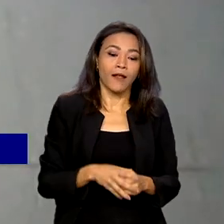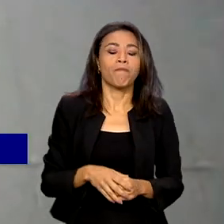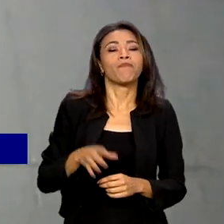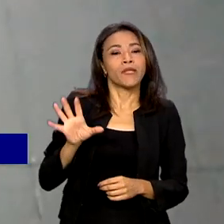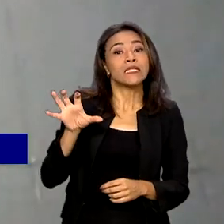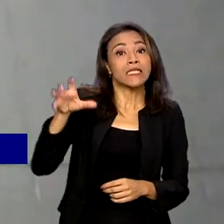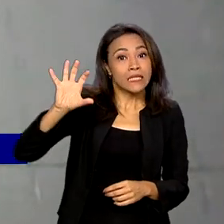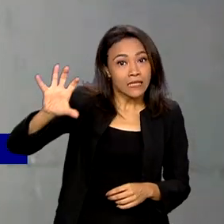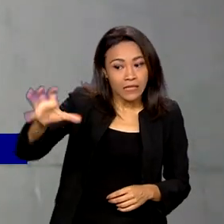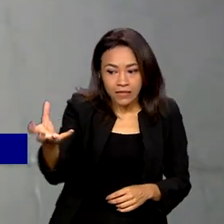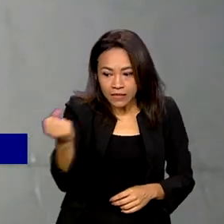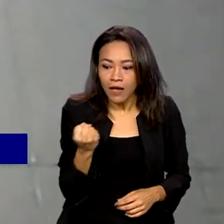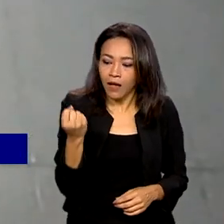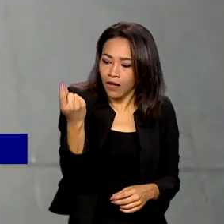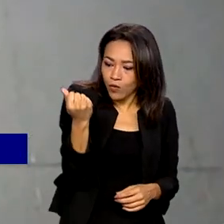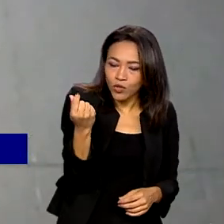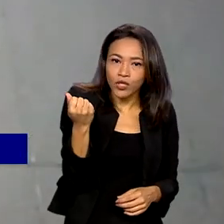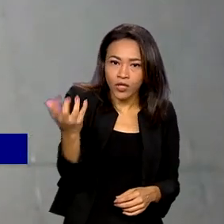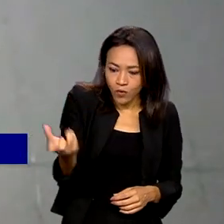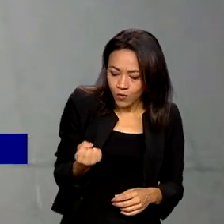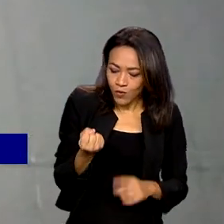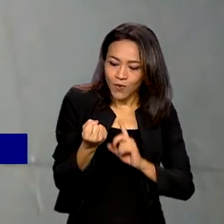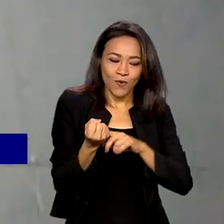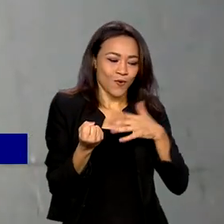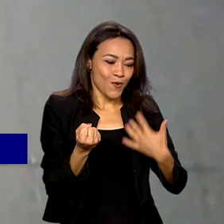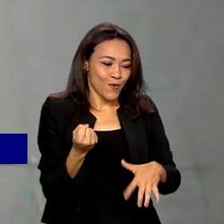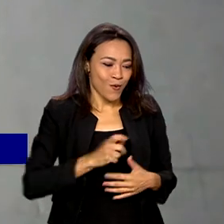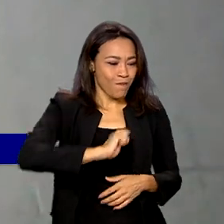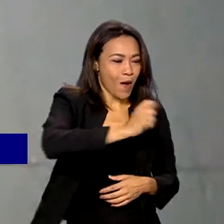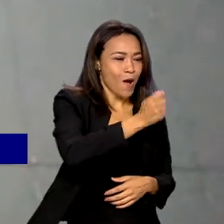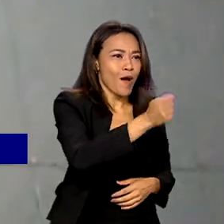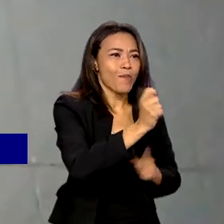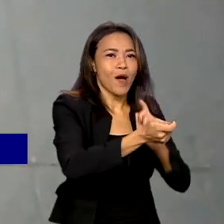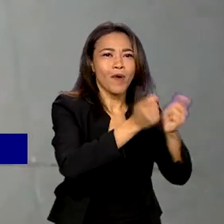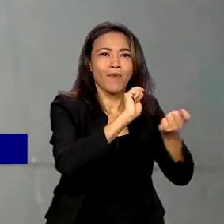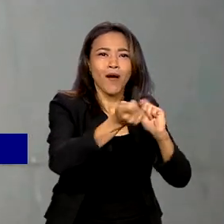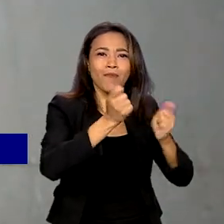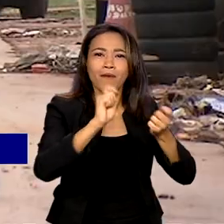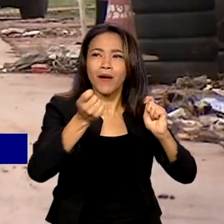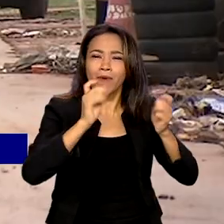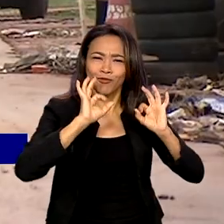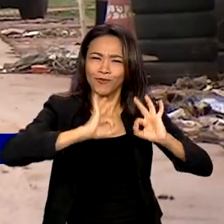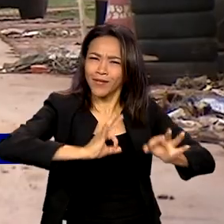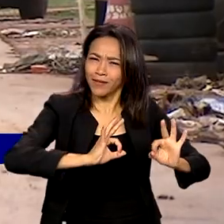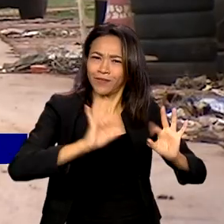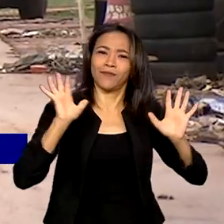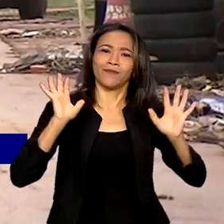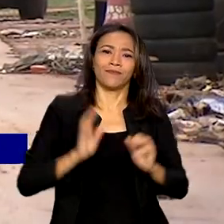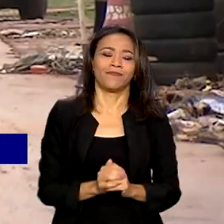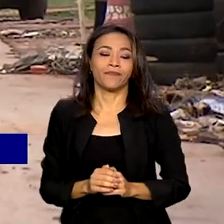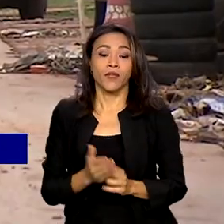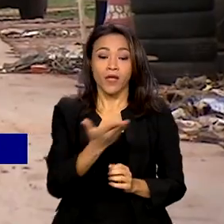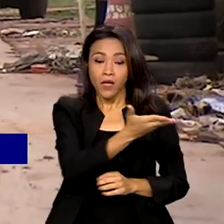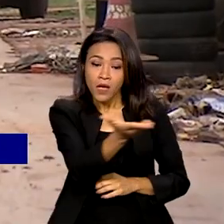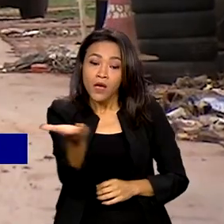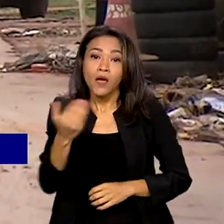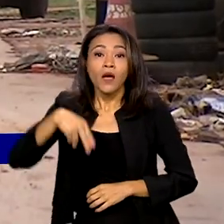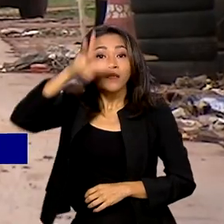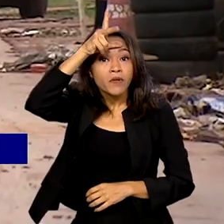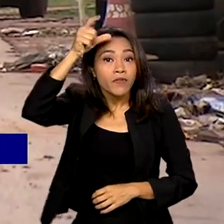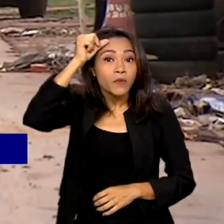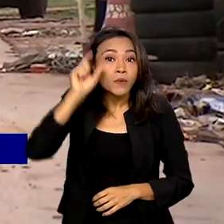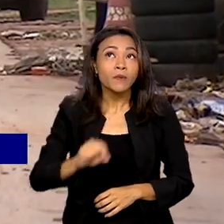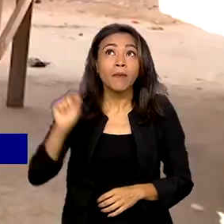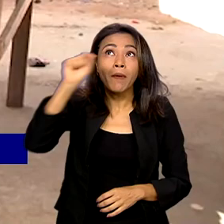tem, né? Pago minhas contas, aluguel, tudo certinho. Os municípios são os responsáveis